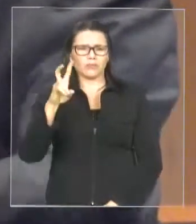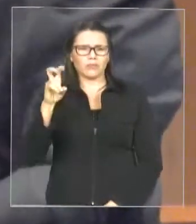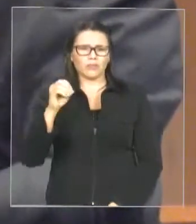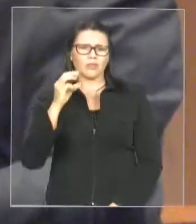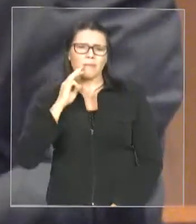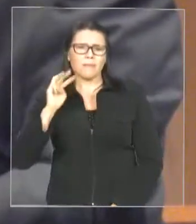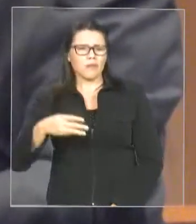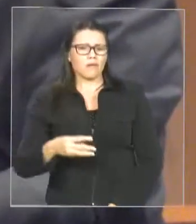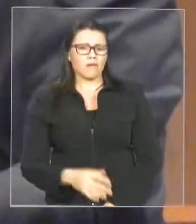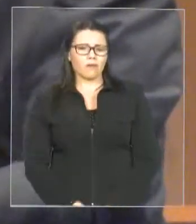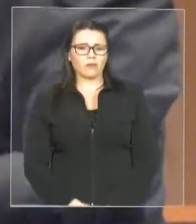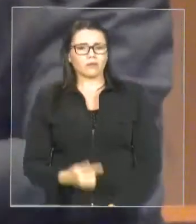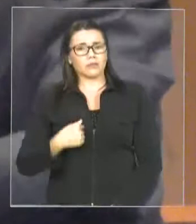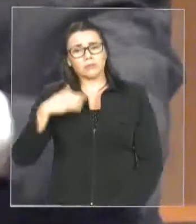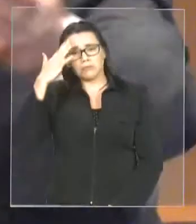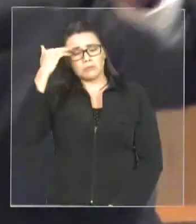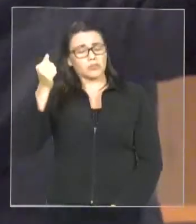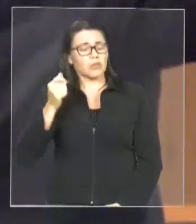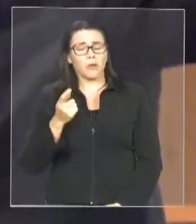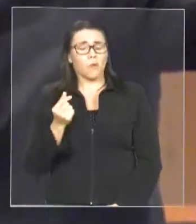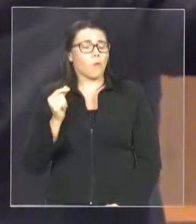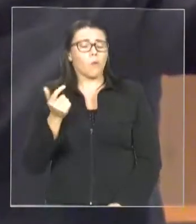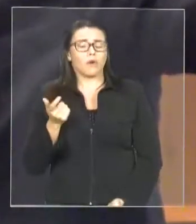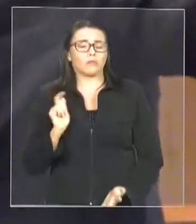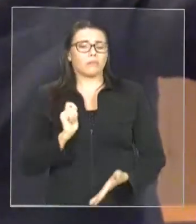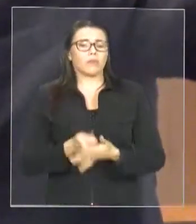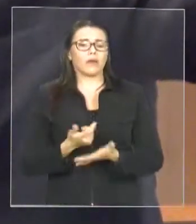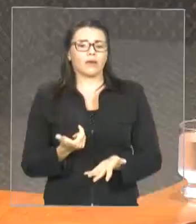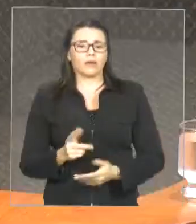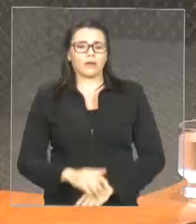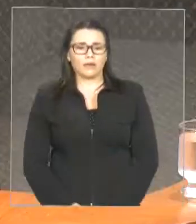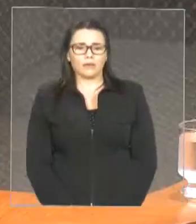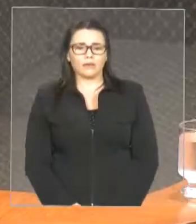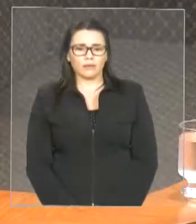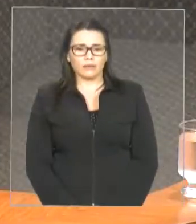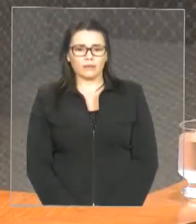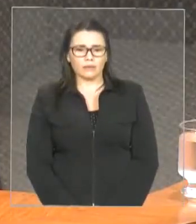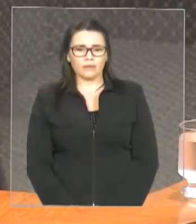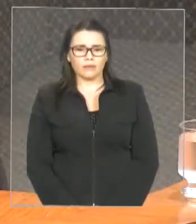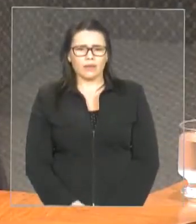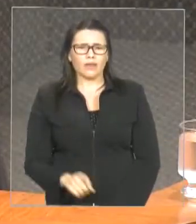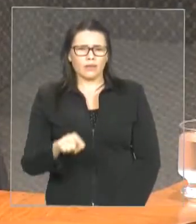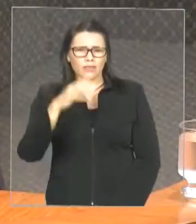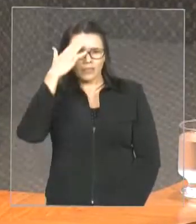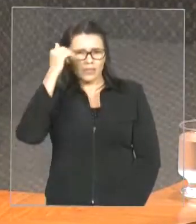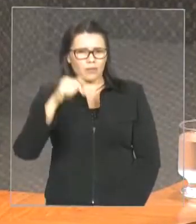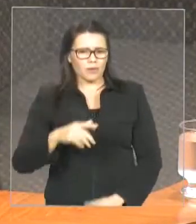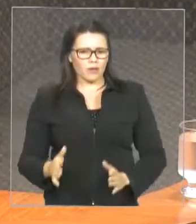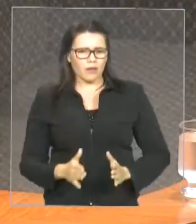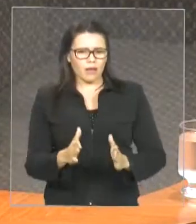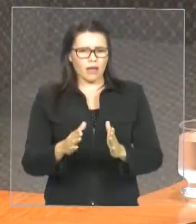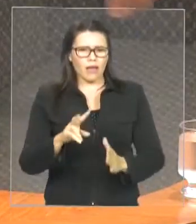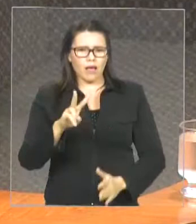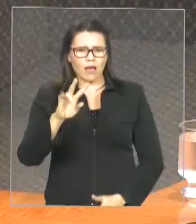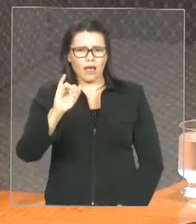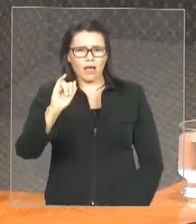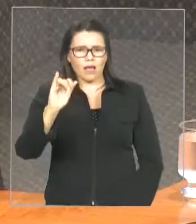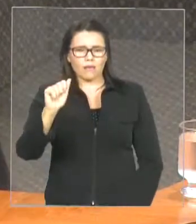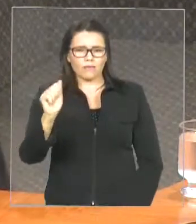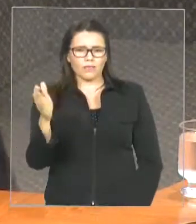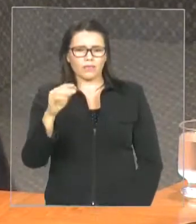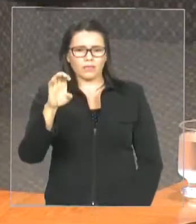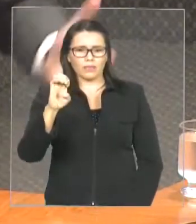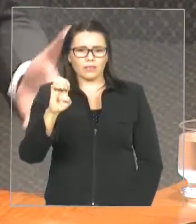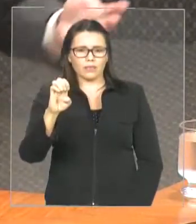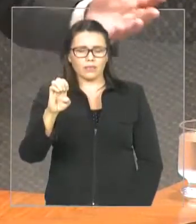isso é um absurdo. O viaduto que tem ali na Via Expressa, junto com a Carlos Cunha, custou em torno